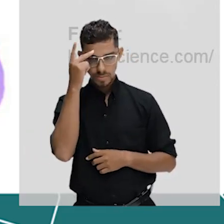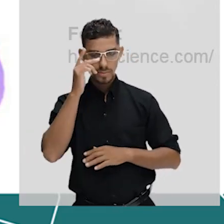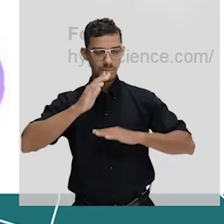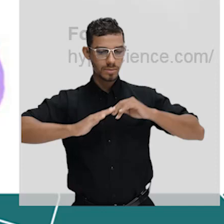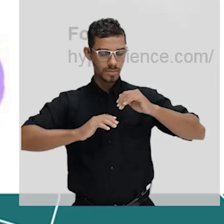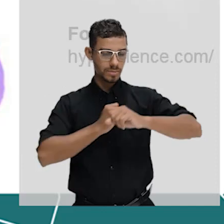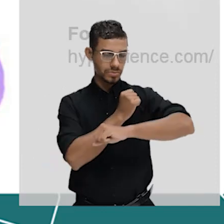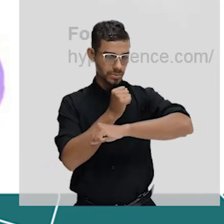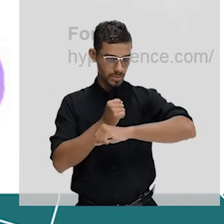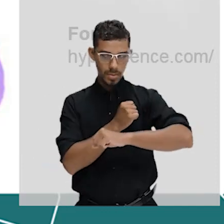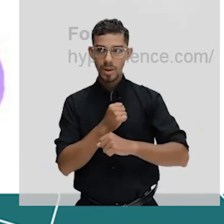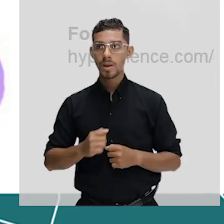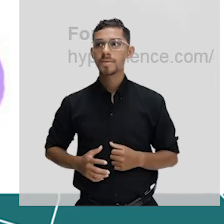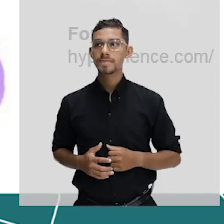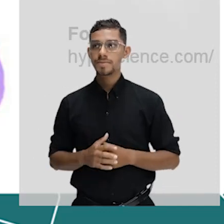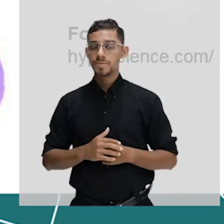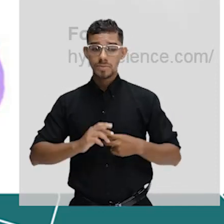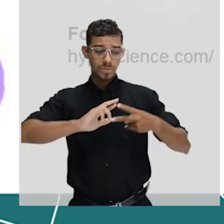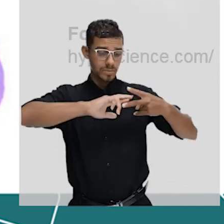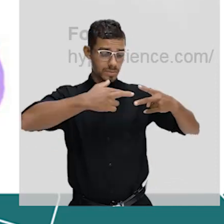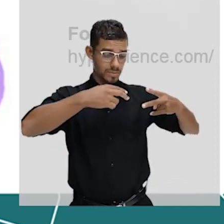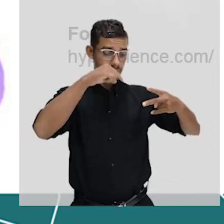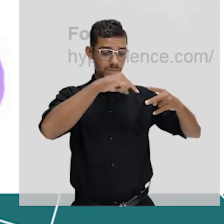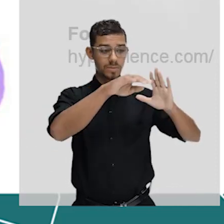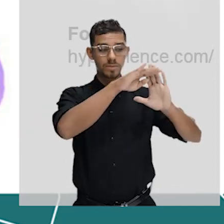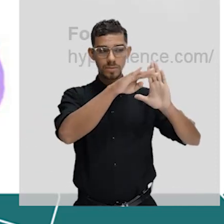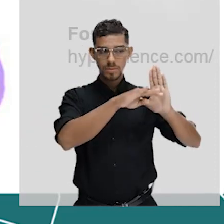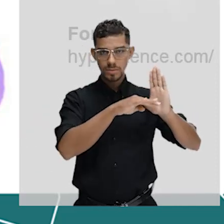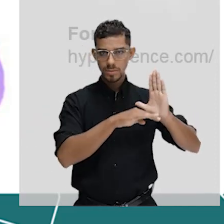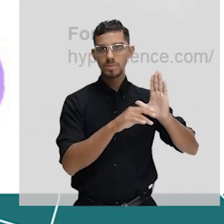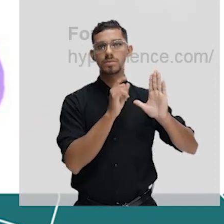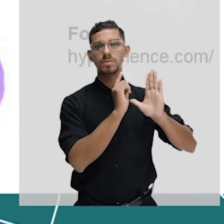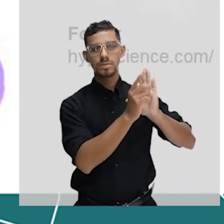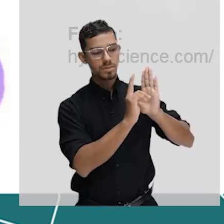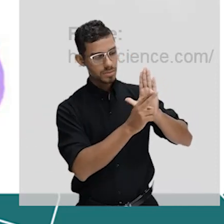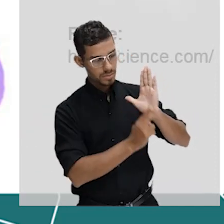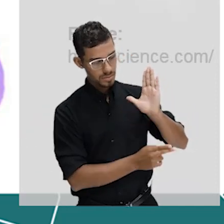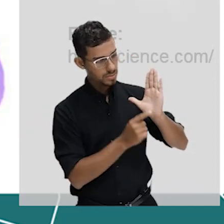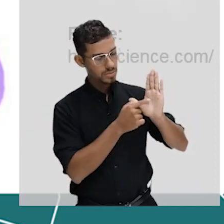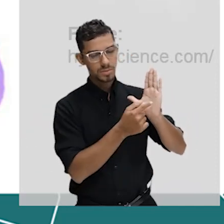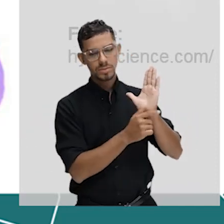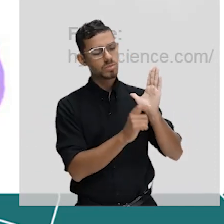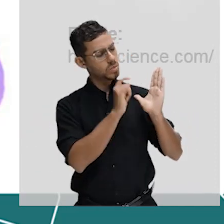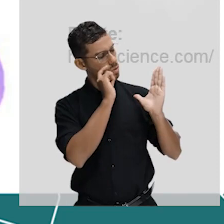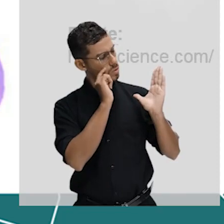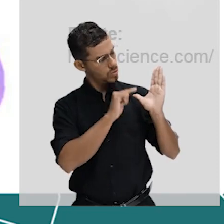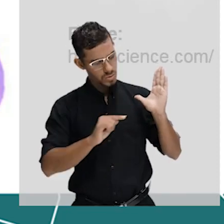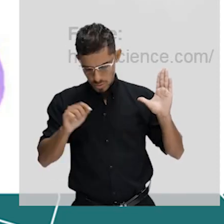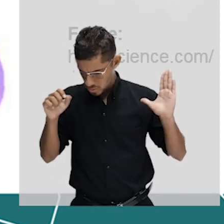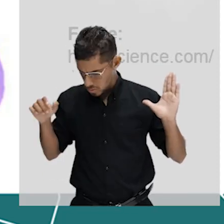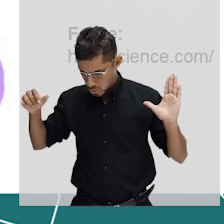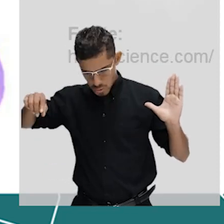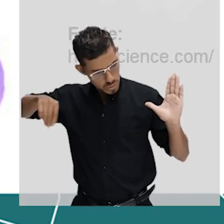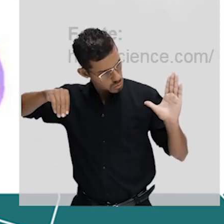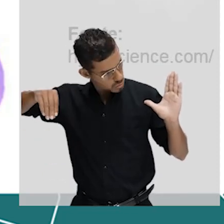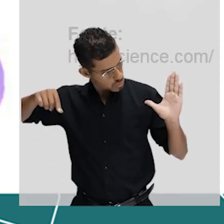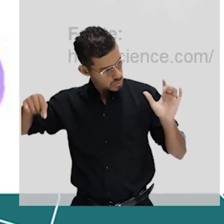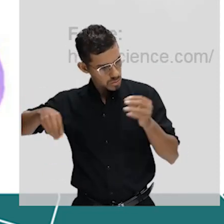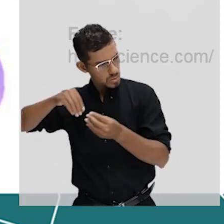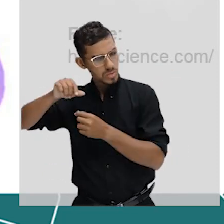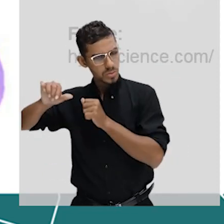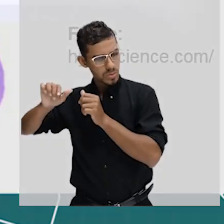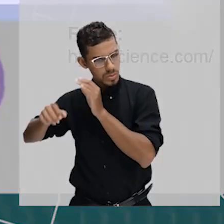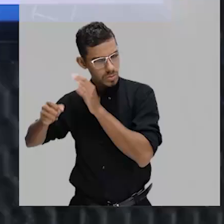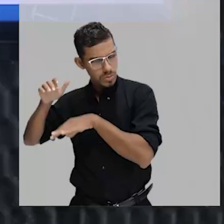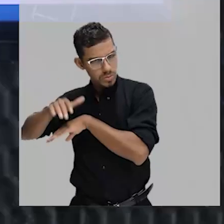receita que ele usa para ler o bolo, para produzir o bolo, quer dizer. Então, a receita que o ribossomo utiliza é a molécula